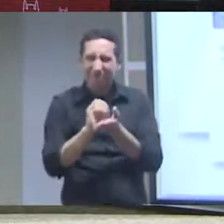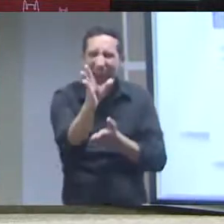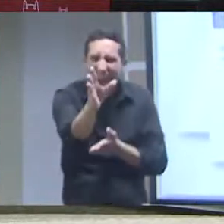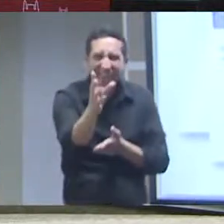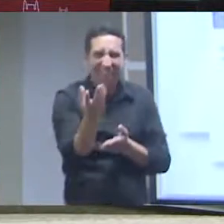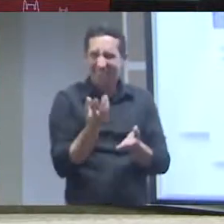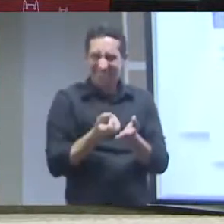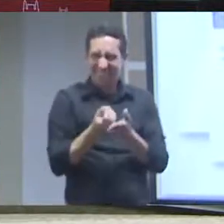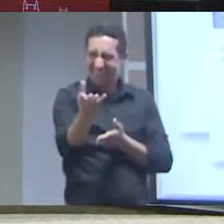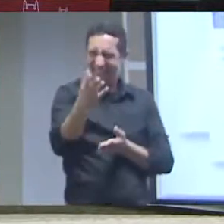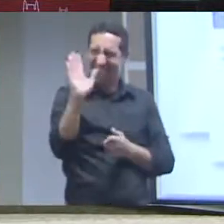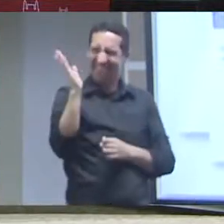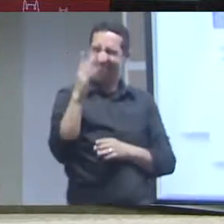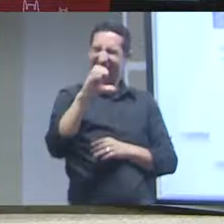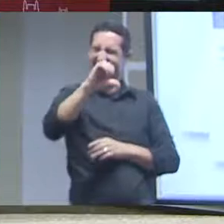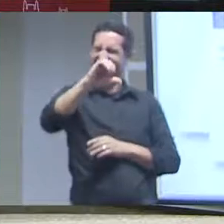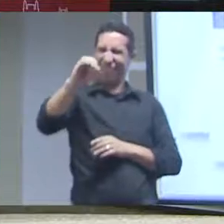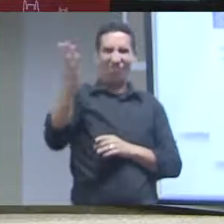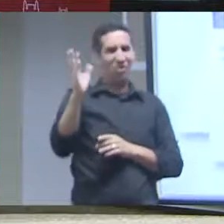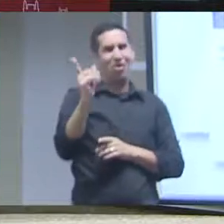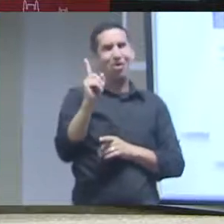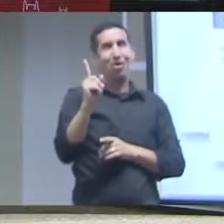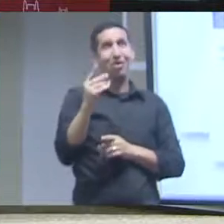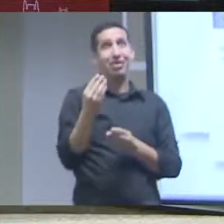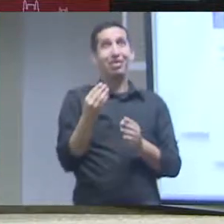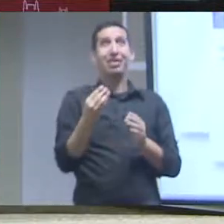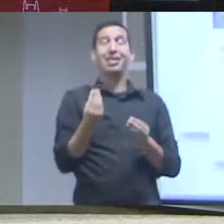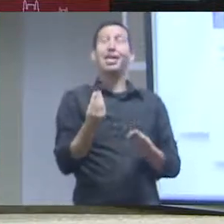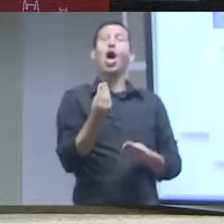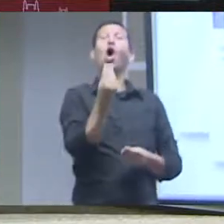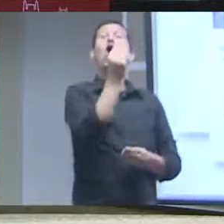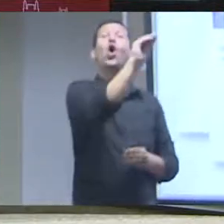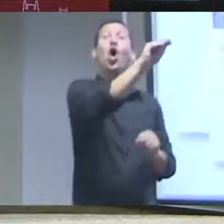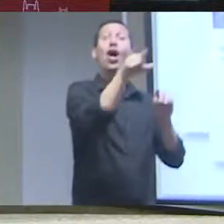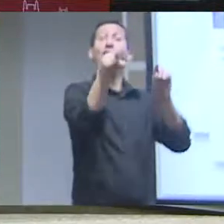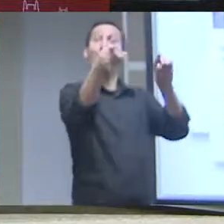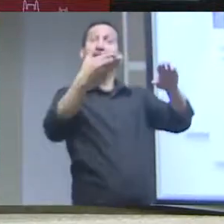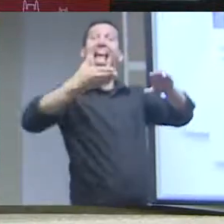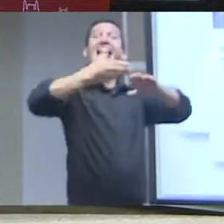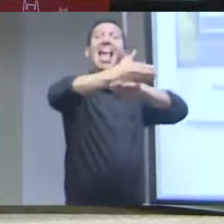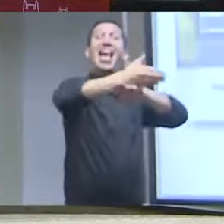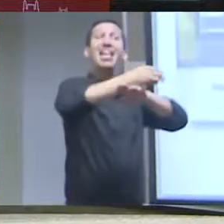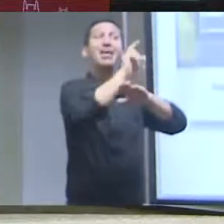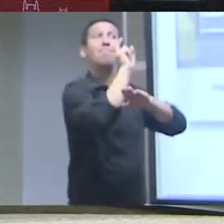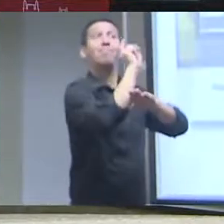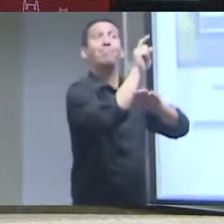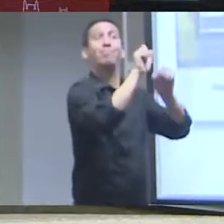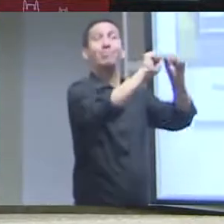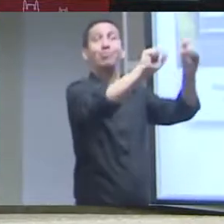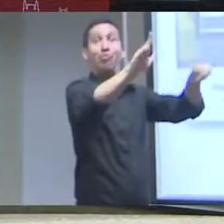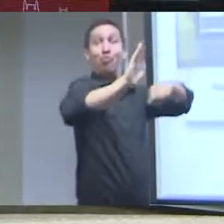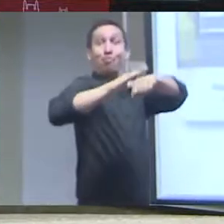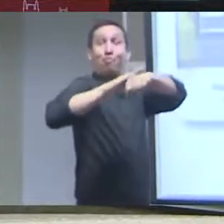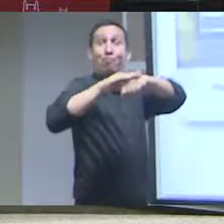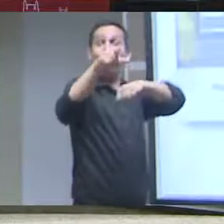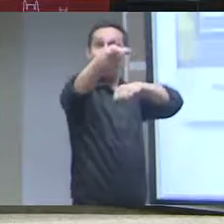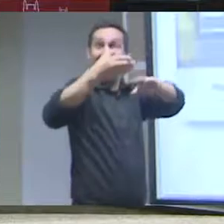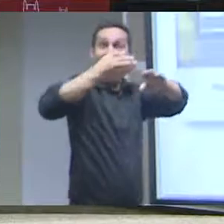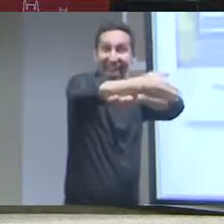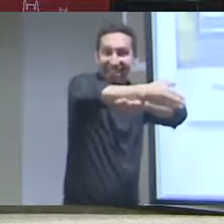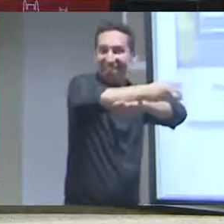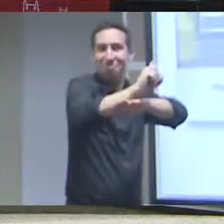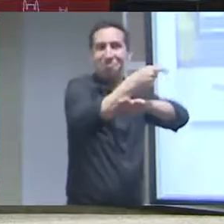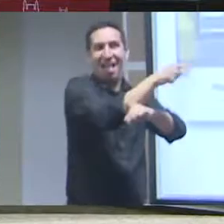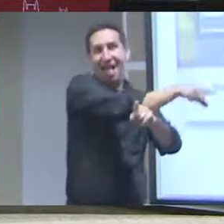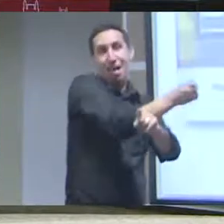a Rafaela e pedir poxa dá para me mandar o catálogo em PDF gente não se manda mais eu brinco pessoal